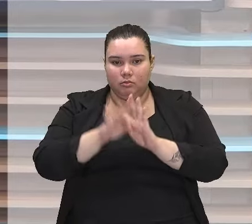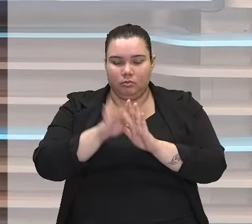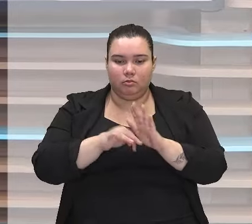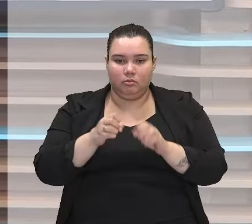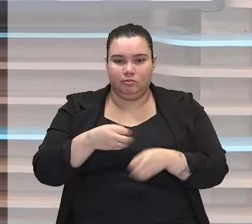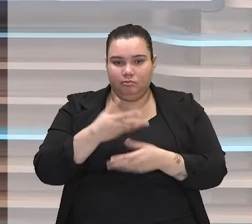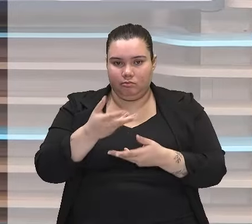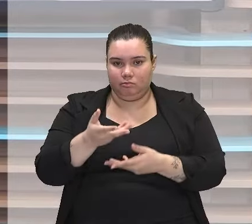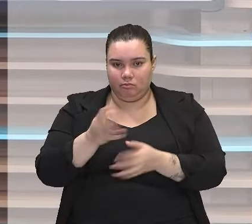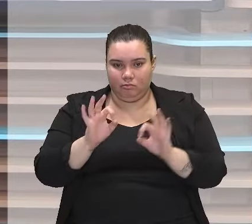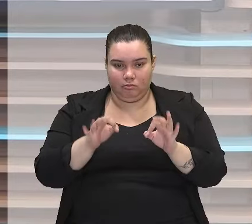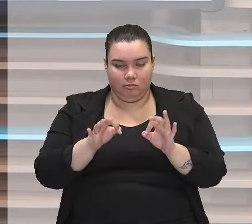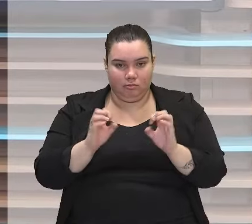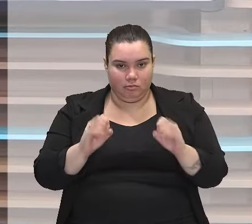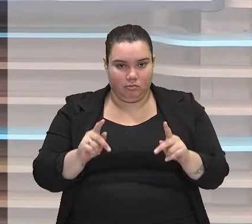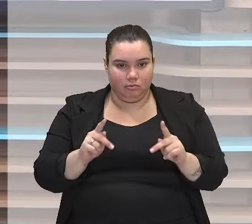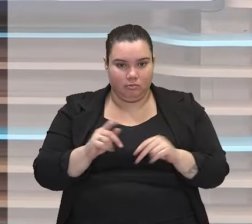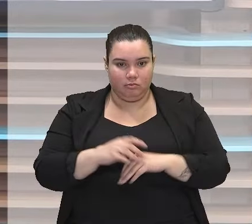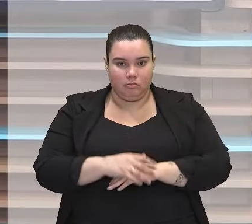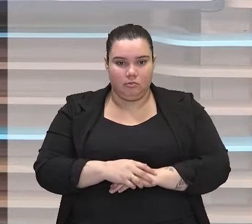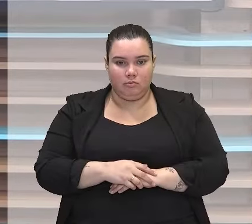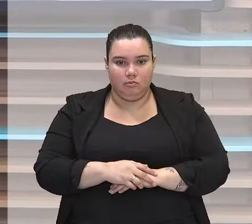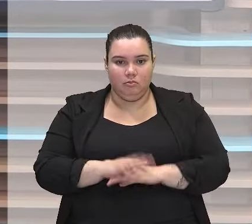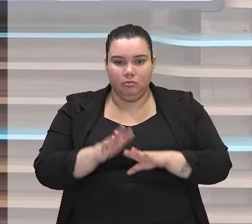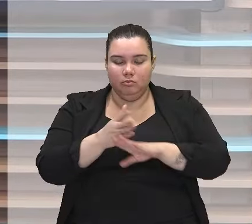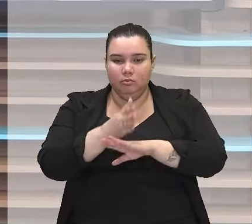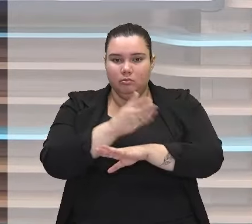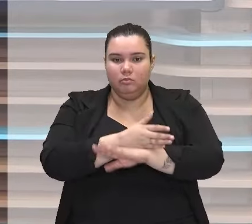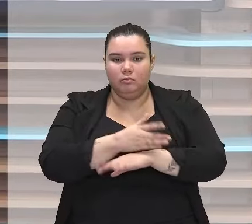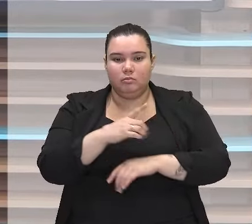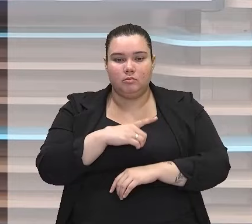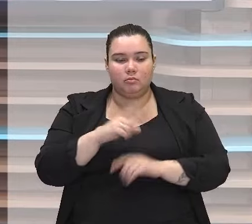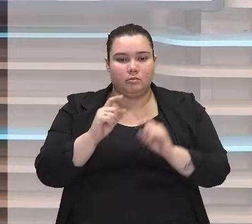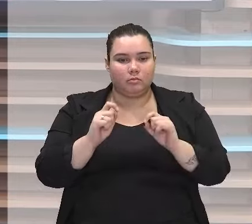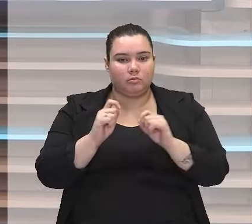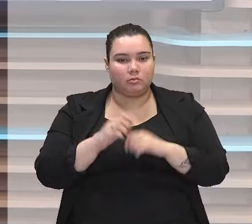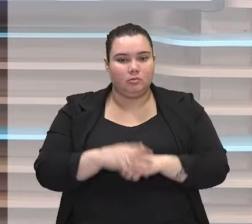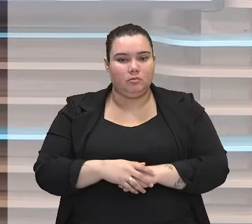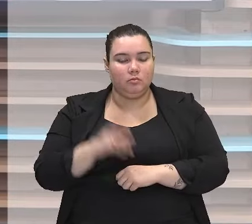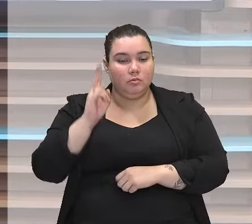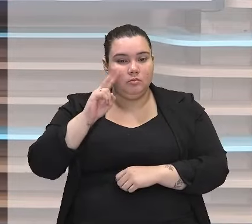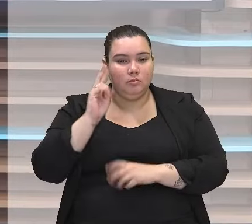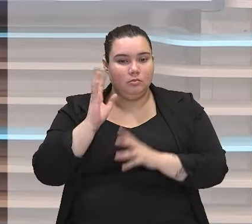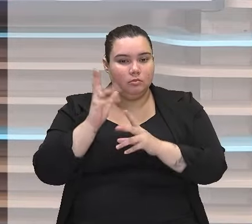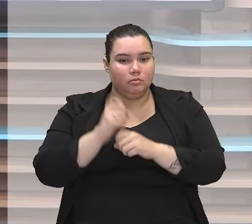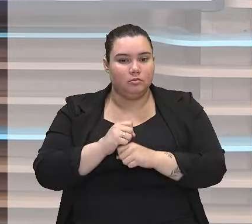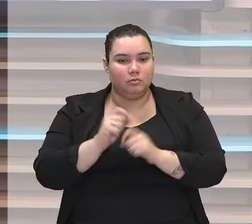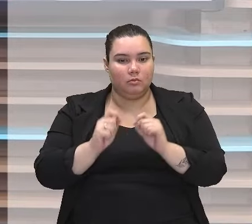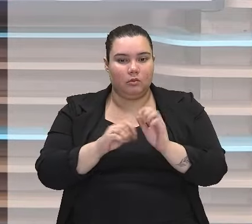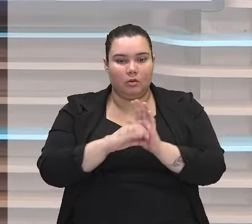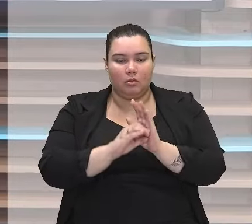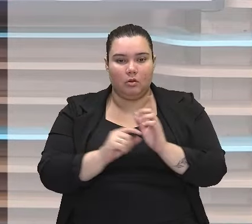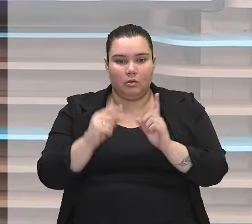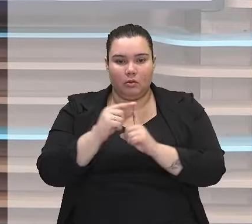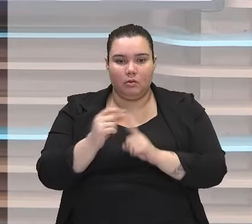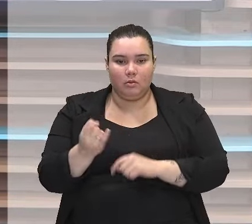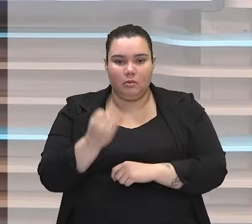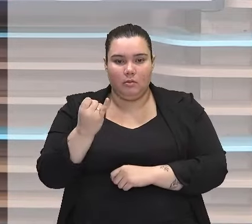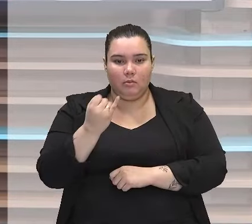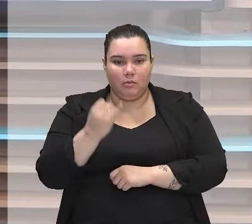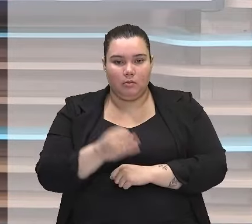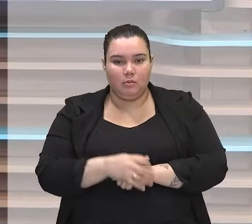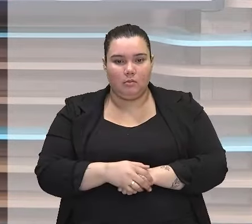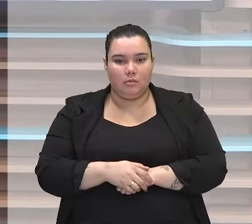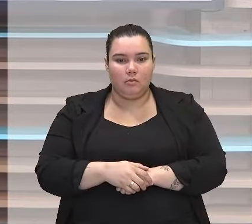expressivo, ok? Antes da próxima figura de linguagem, eu quero relembrar com vocês um conceito de uma palavra importante, que é